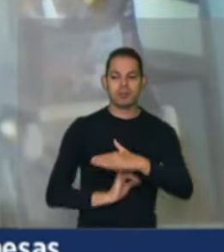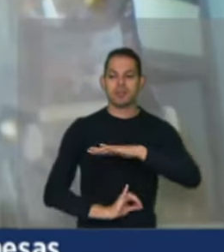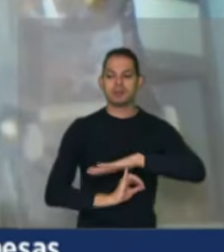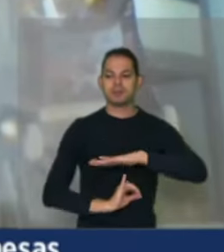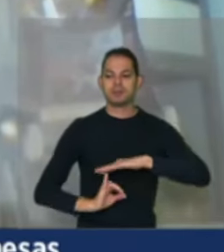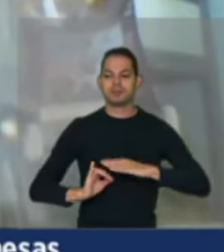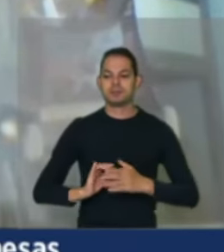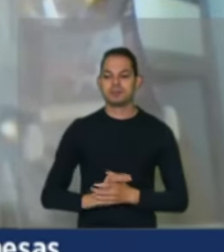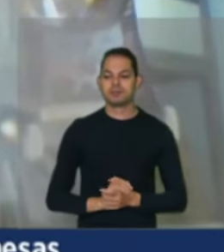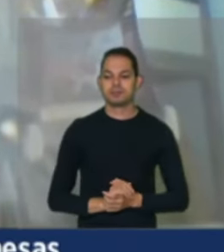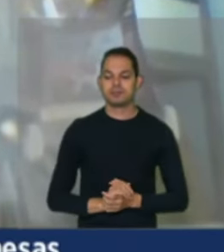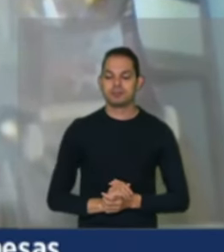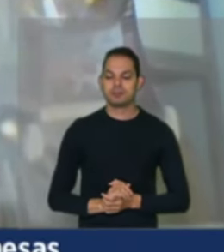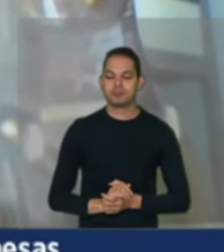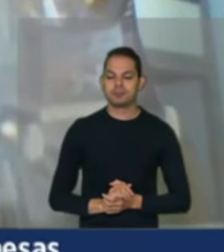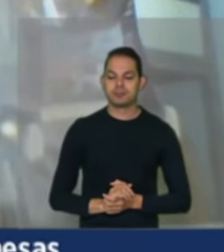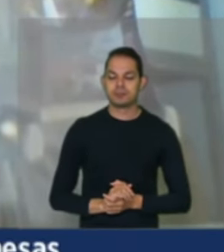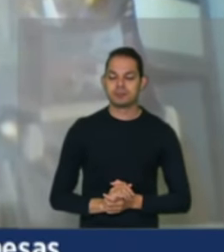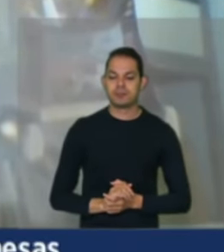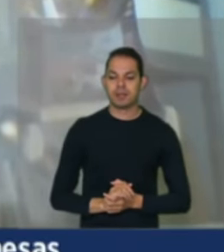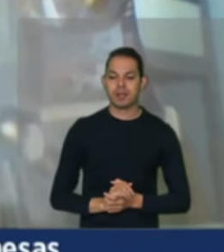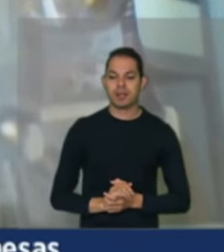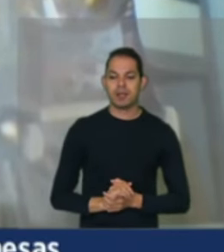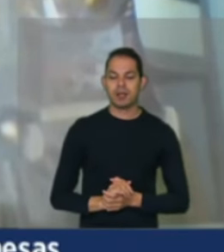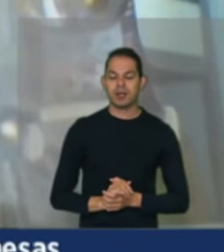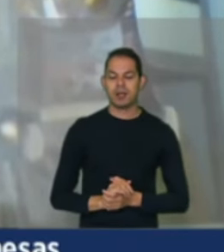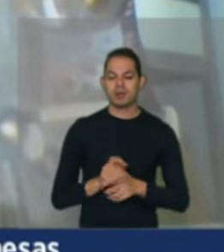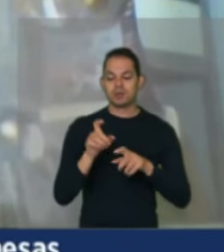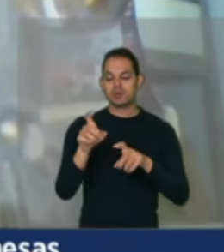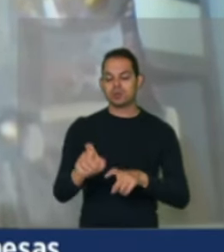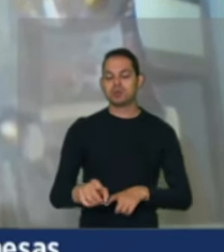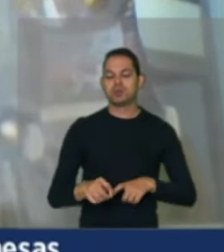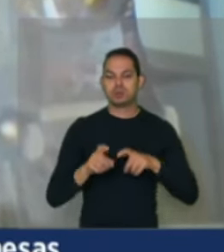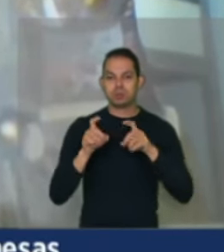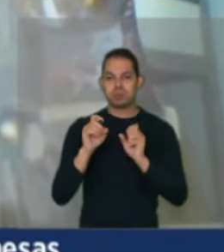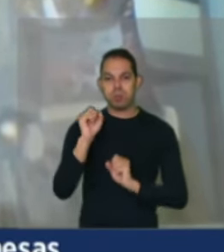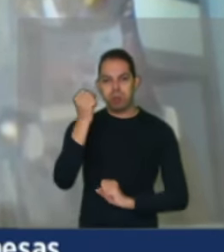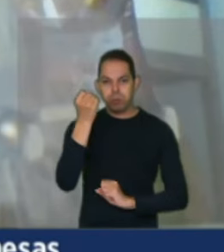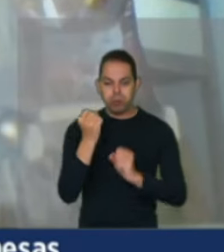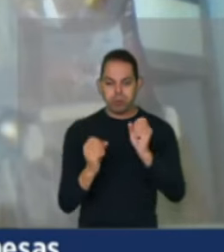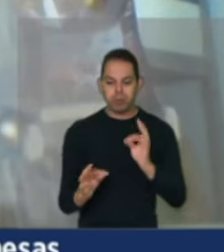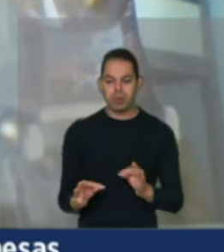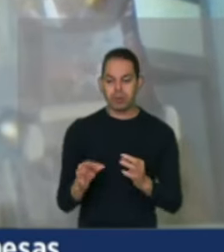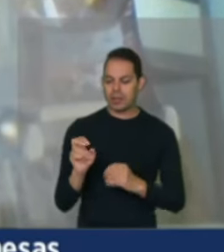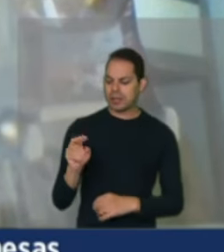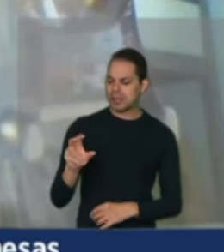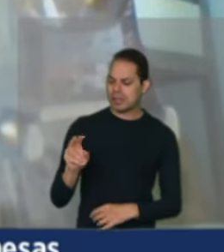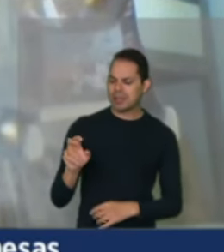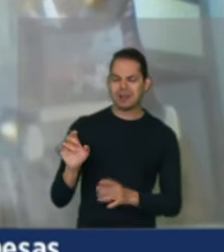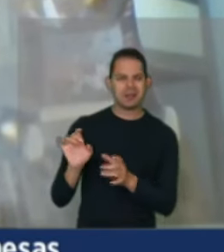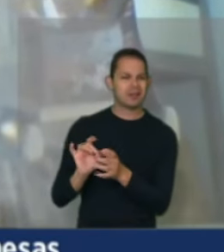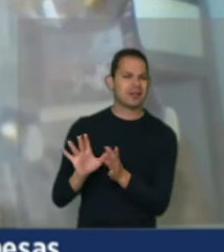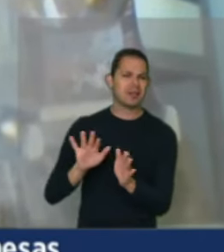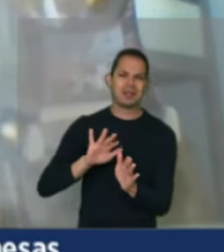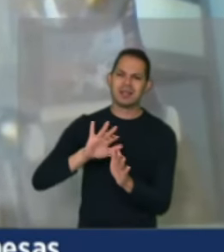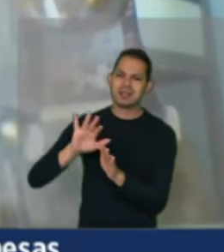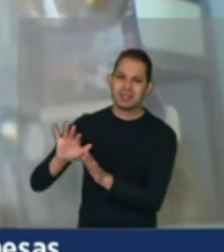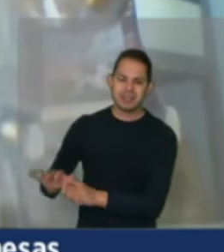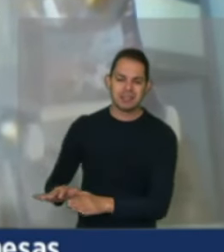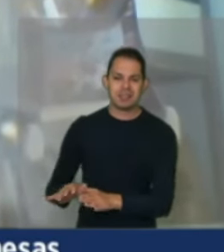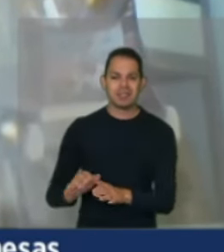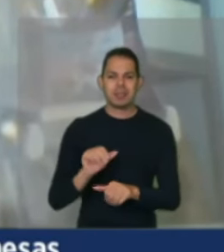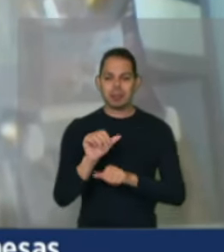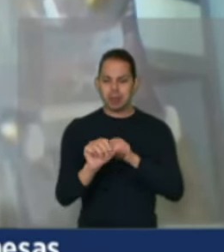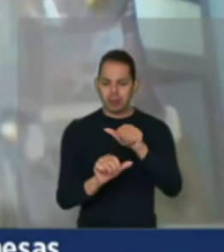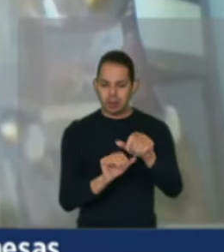Pensamos a agroecologia a partir de territórios livres de venenos, livres de transgênico, livres de